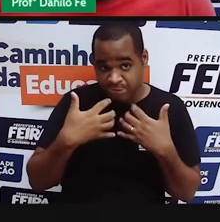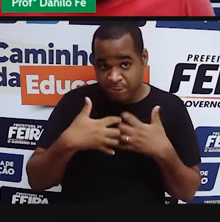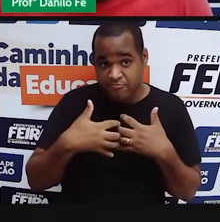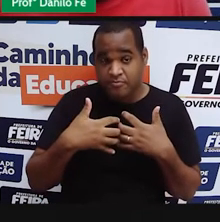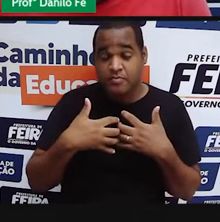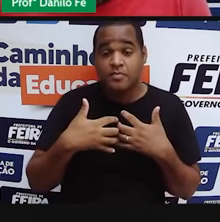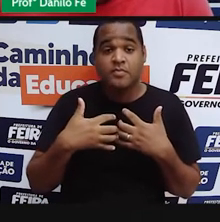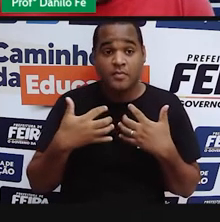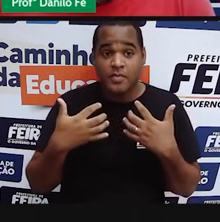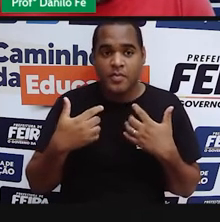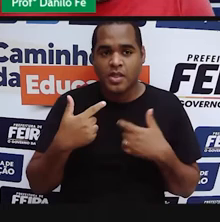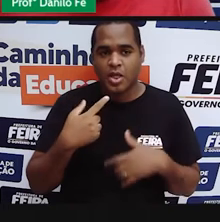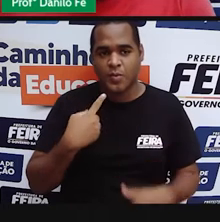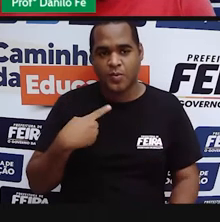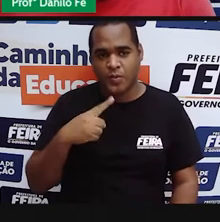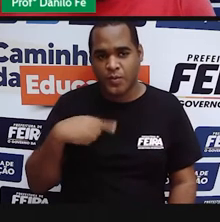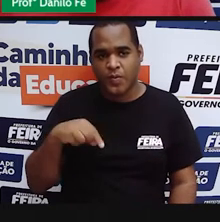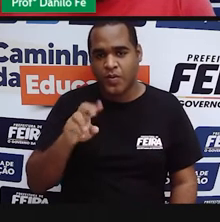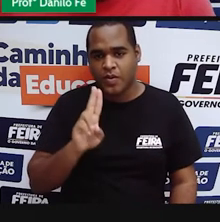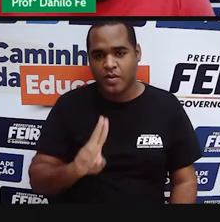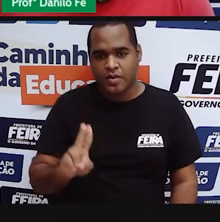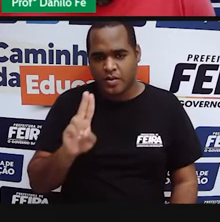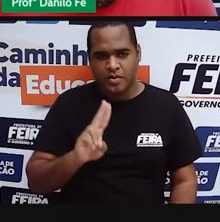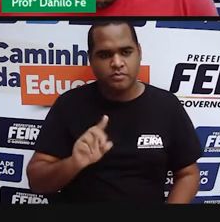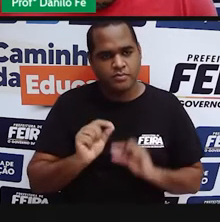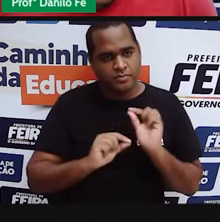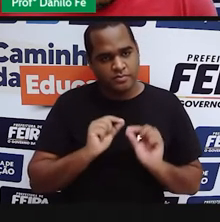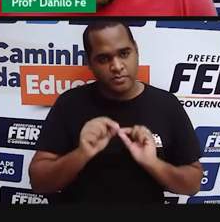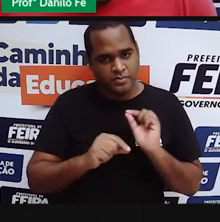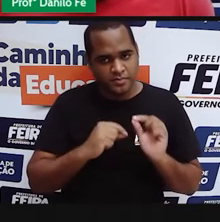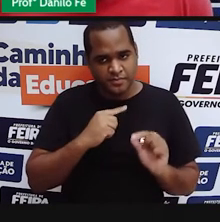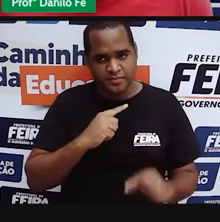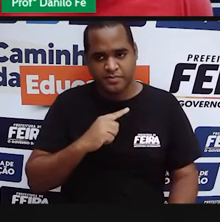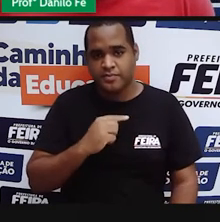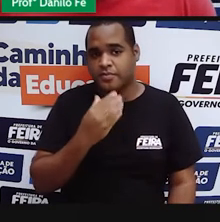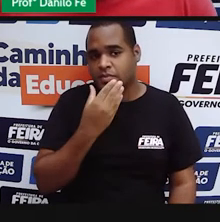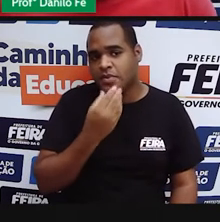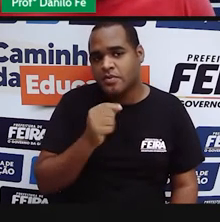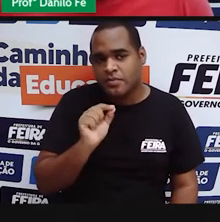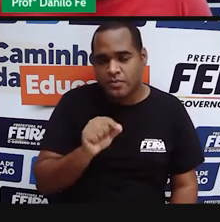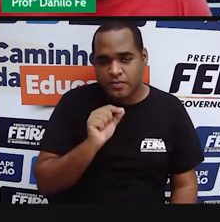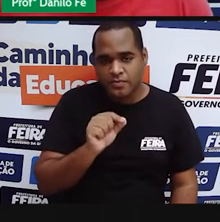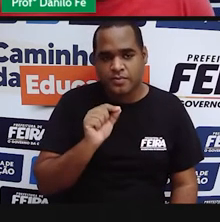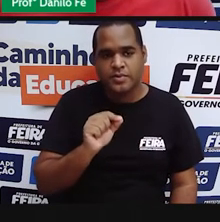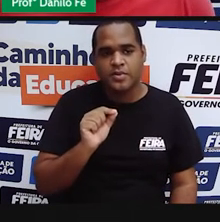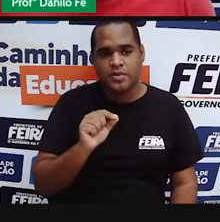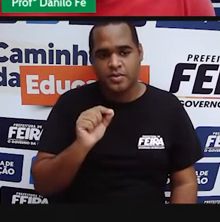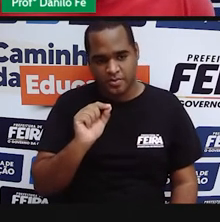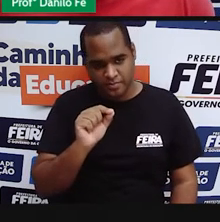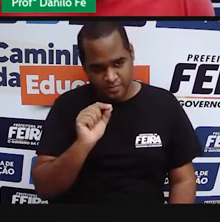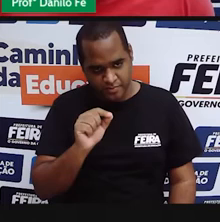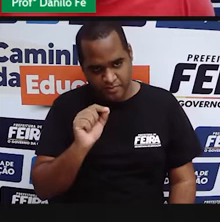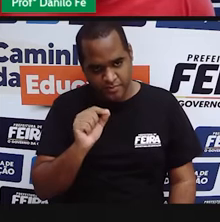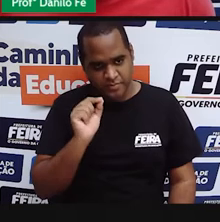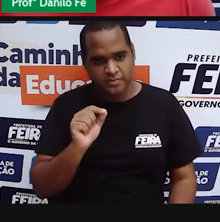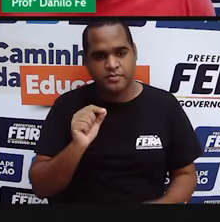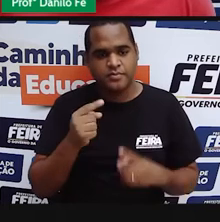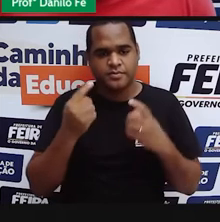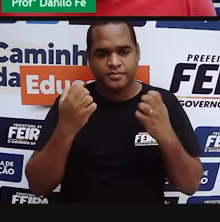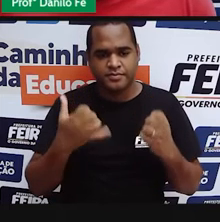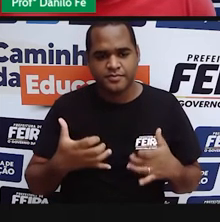maquiavélico. É uma expressão que a gente usa muito. Mas por que isso? Quem foi Maquiavel? O que